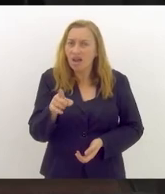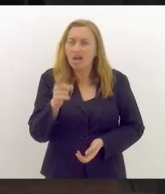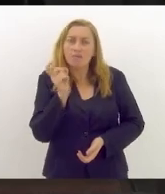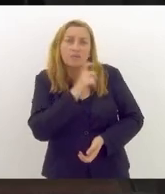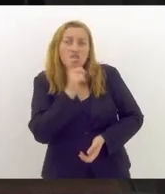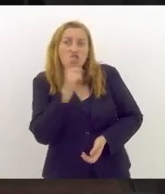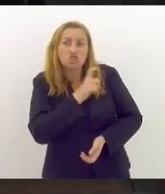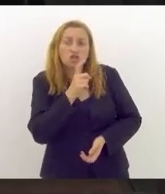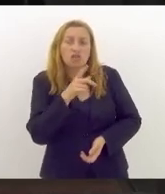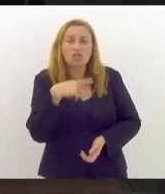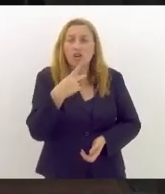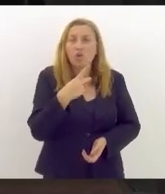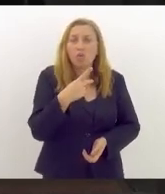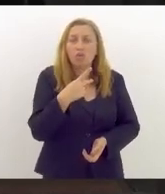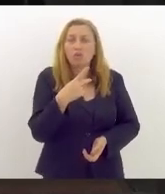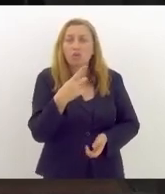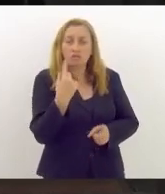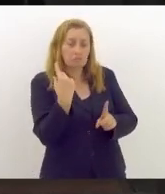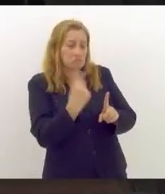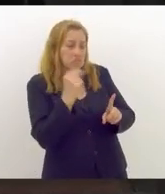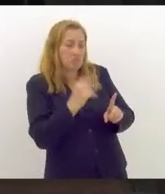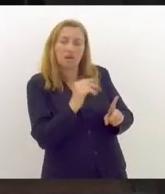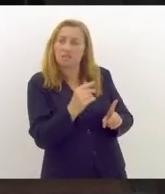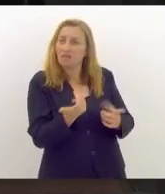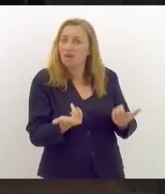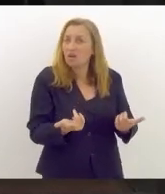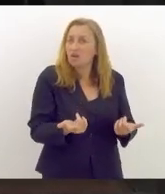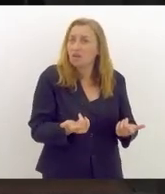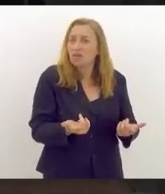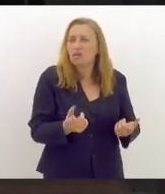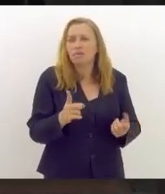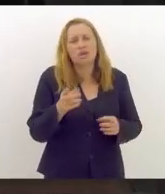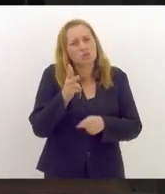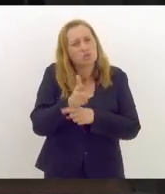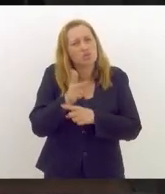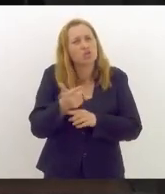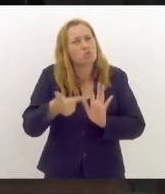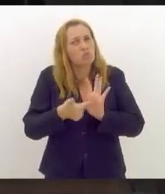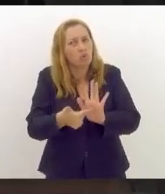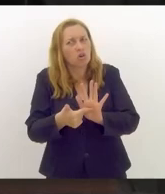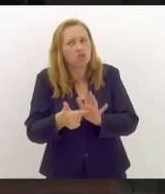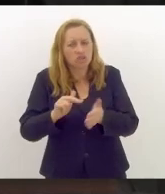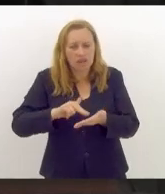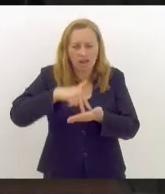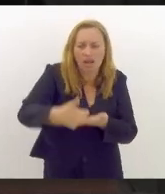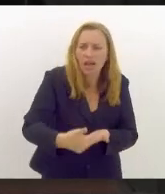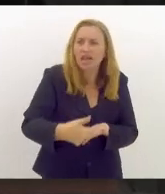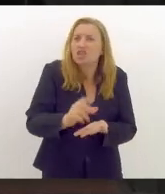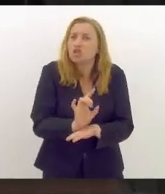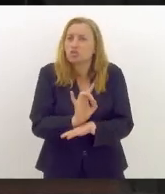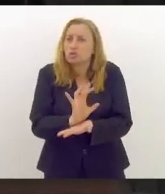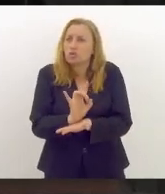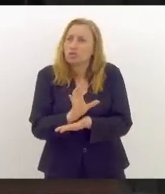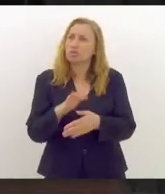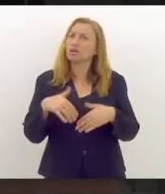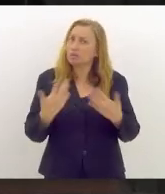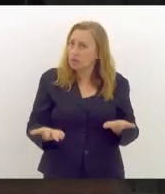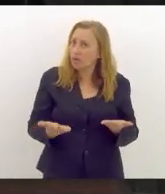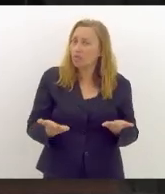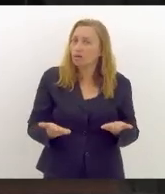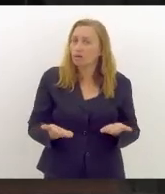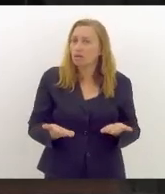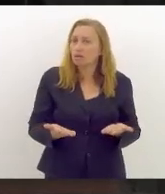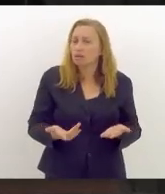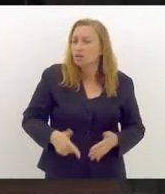dizendo que tinha sido agredida por sua vítima, quando na verdade o vídeo mostra claramente que ela tropeça, que ela cai sozinha, então além de